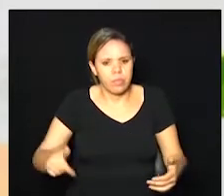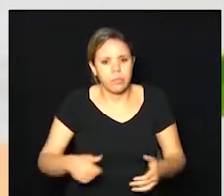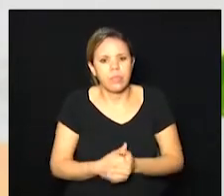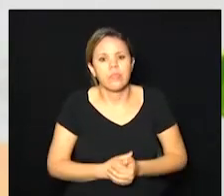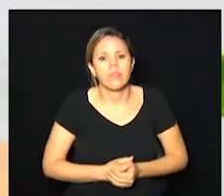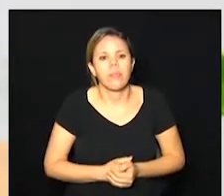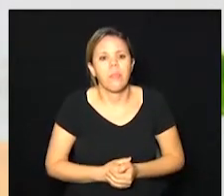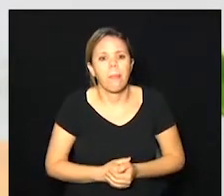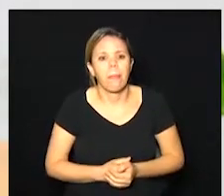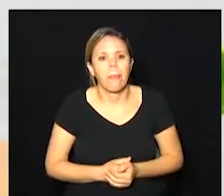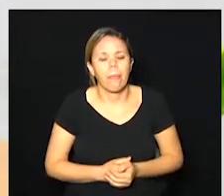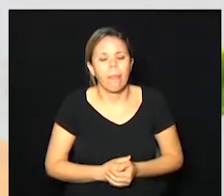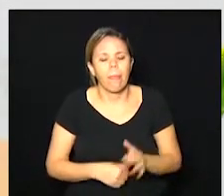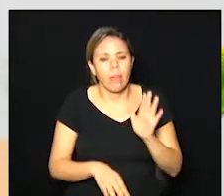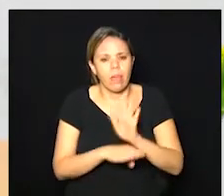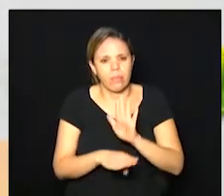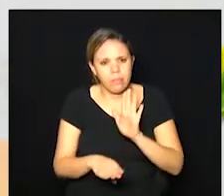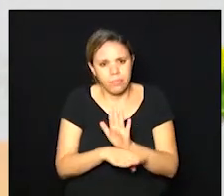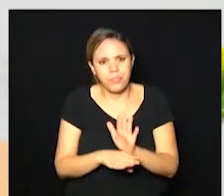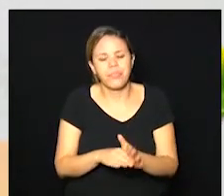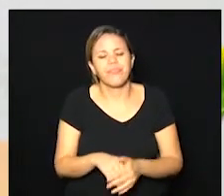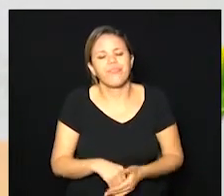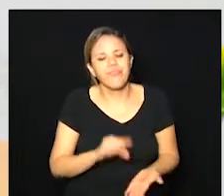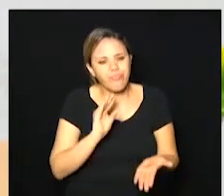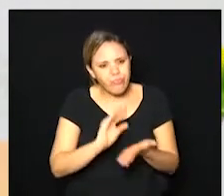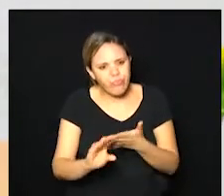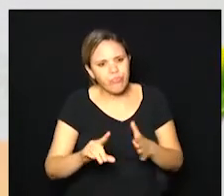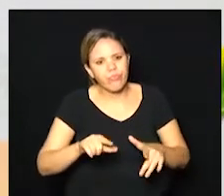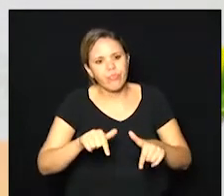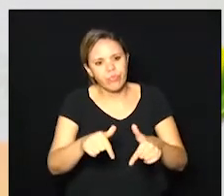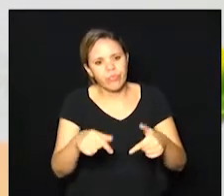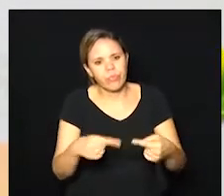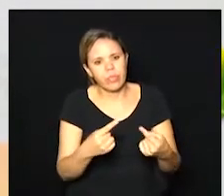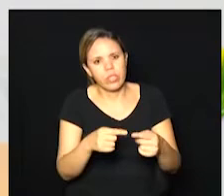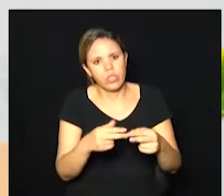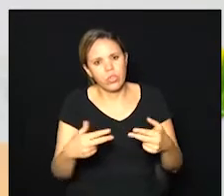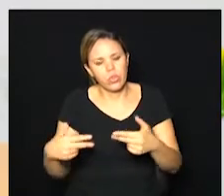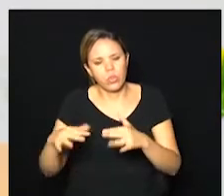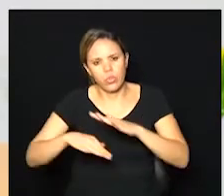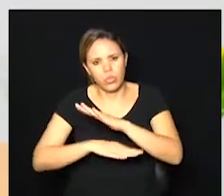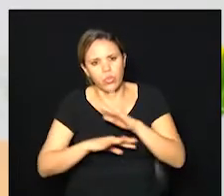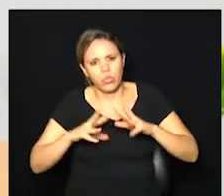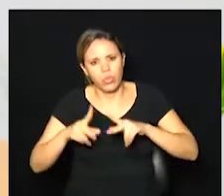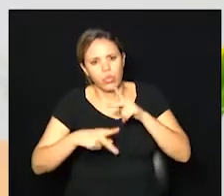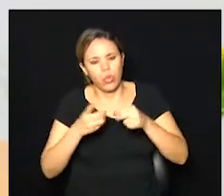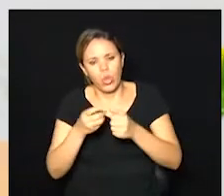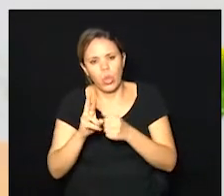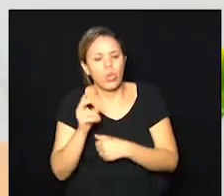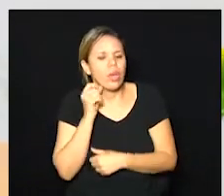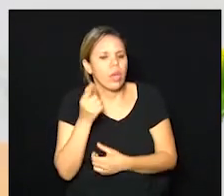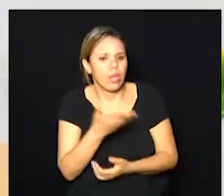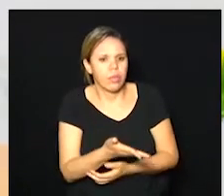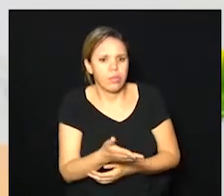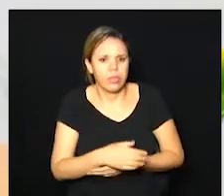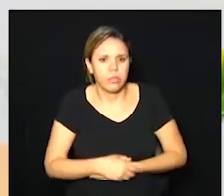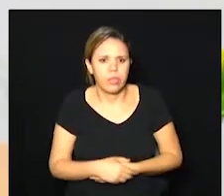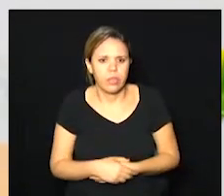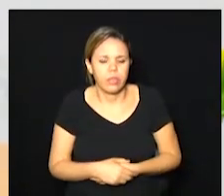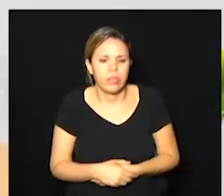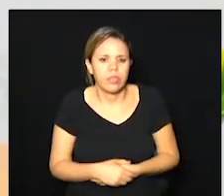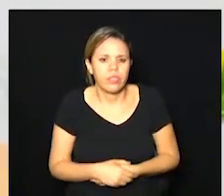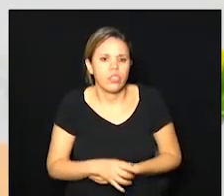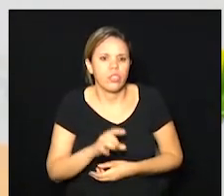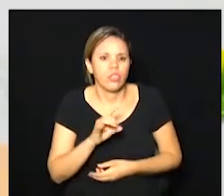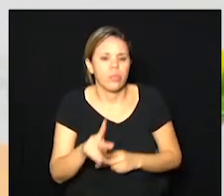nos ajudando também aí nesse enfrentamento obrigado ao legislativo obrigado ao doutor Cármino e doutor Cármino